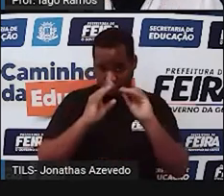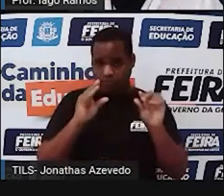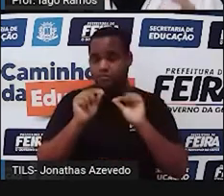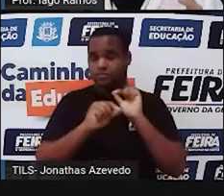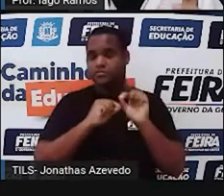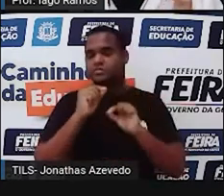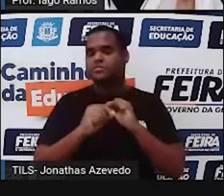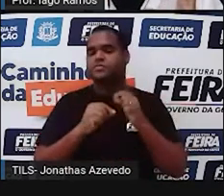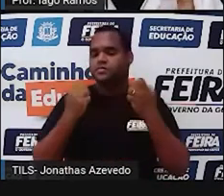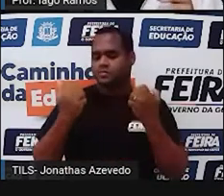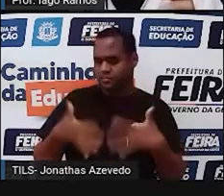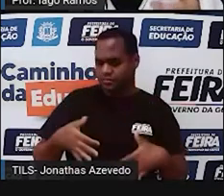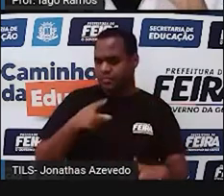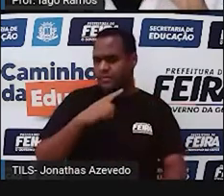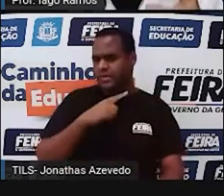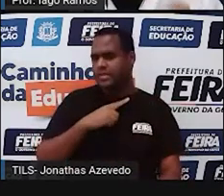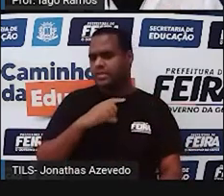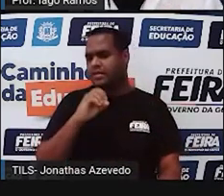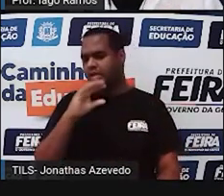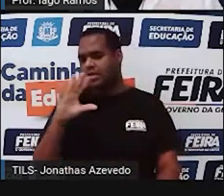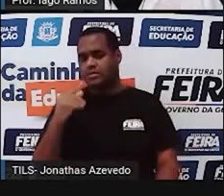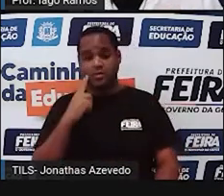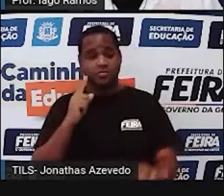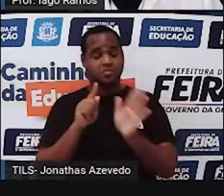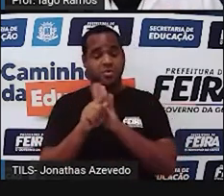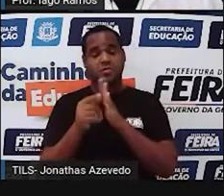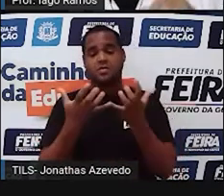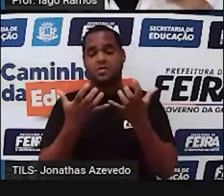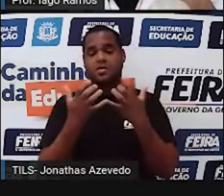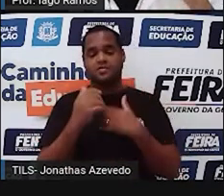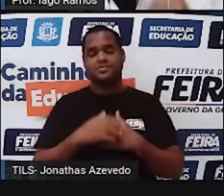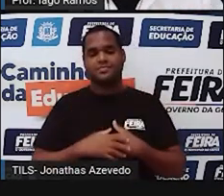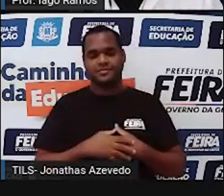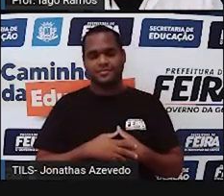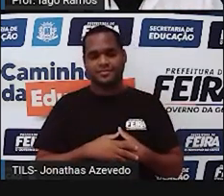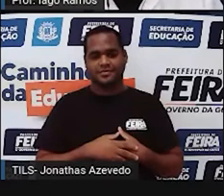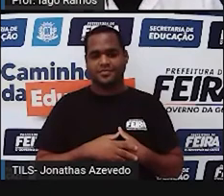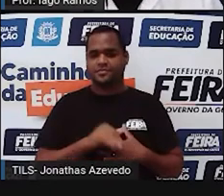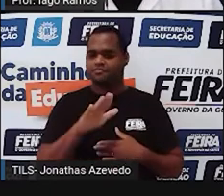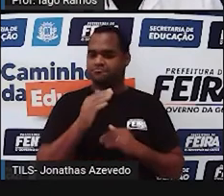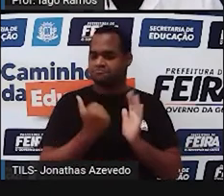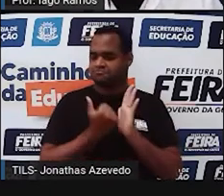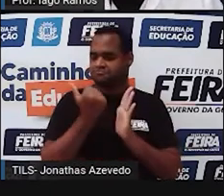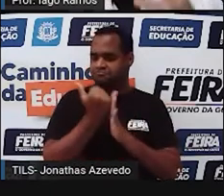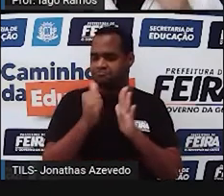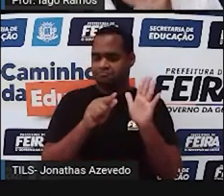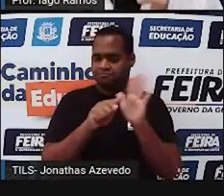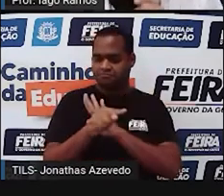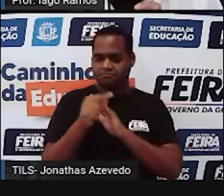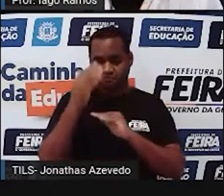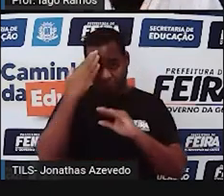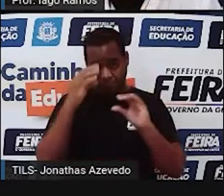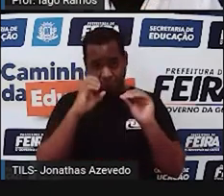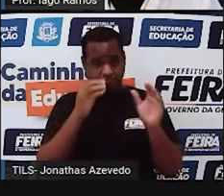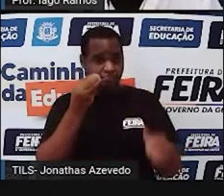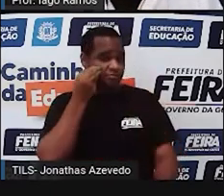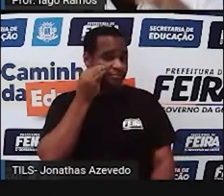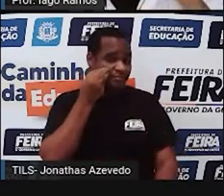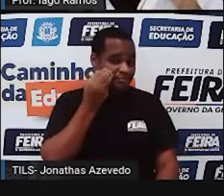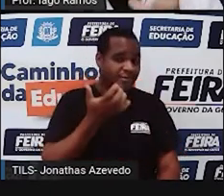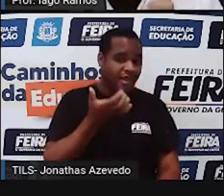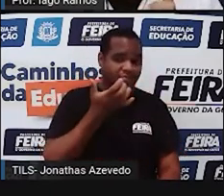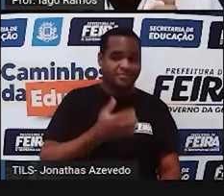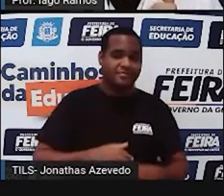de ângulo. Eu queria, né, te perguntar isso. Mas, além de te perguntar se você entendeu, eu quero testar, tá bom?